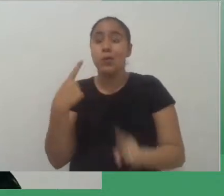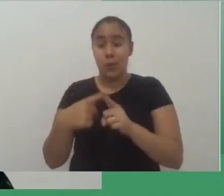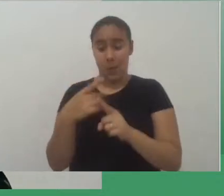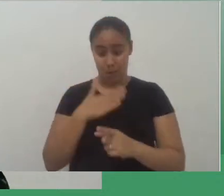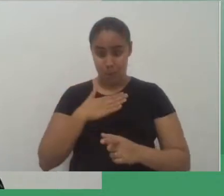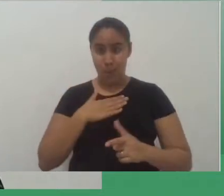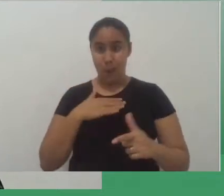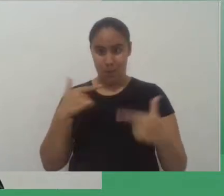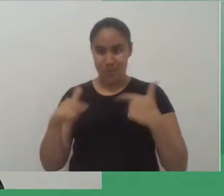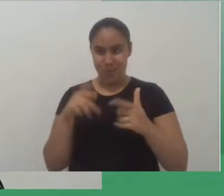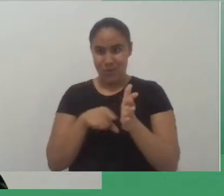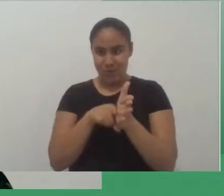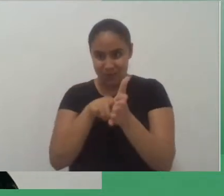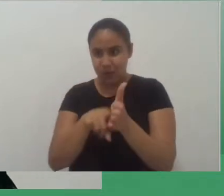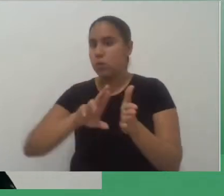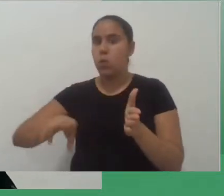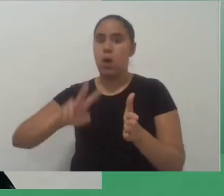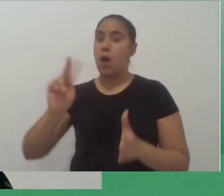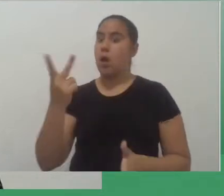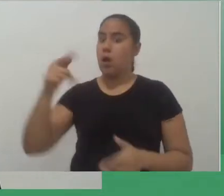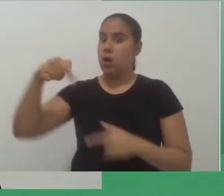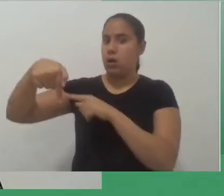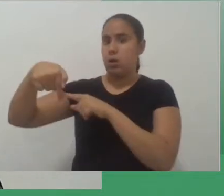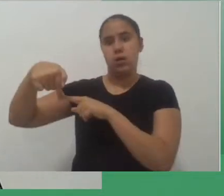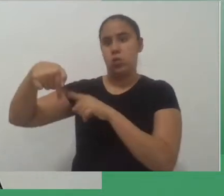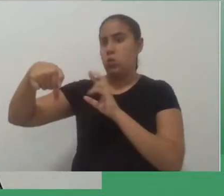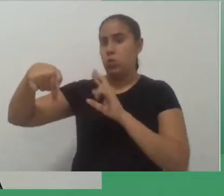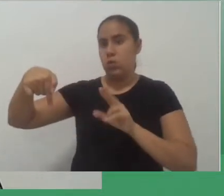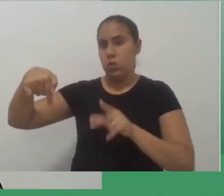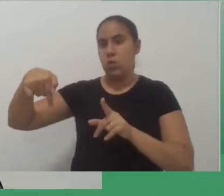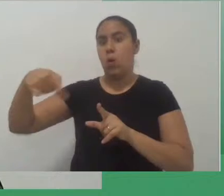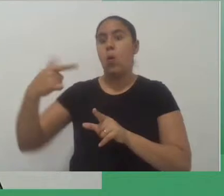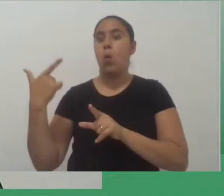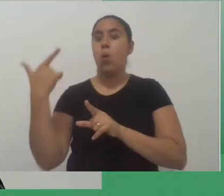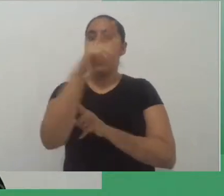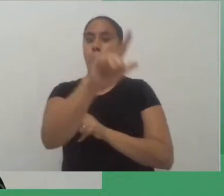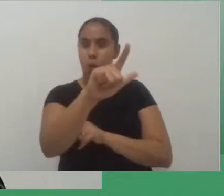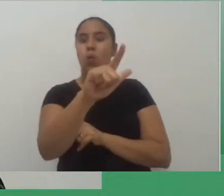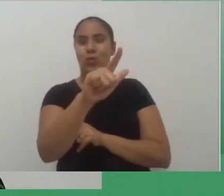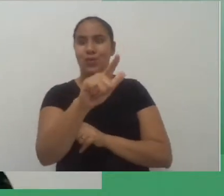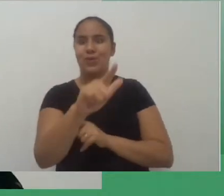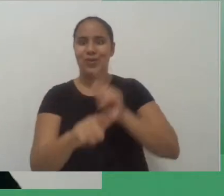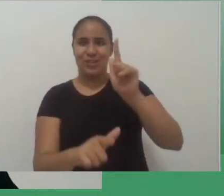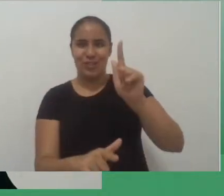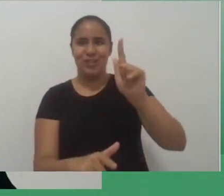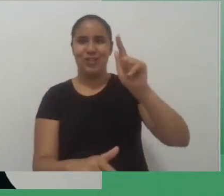tanto com as HQs né mas sim autografia novas propriamente dicas